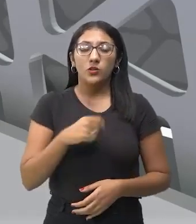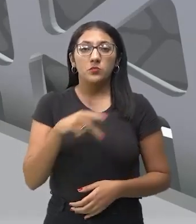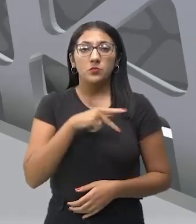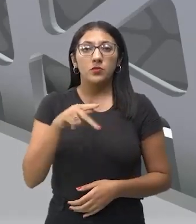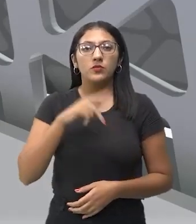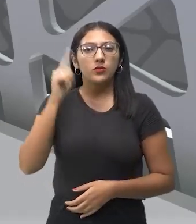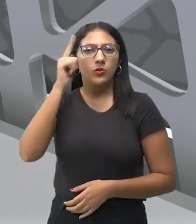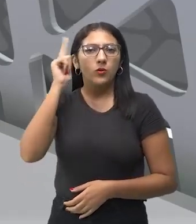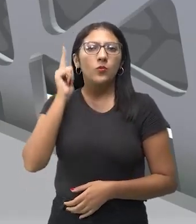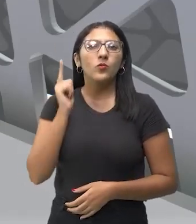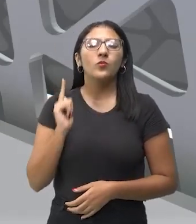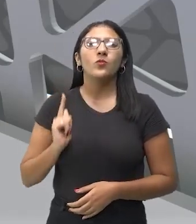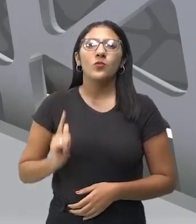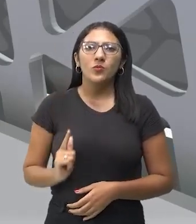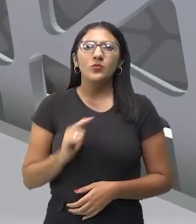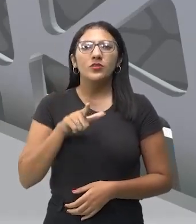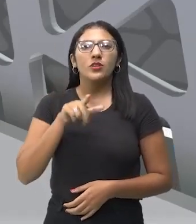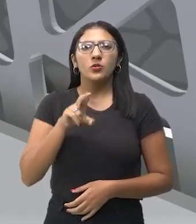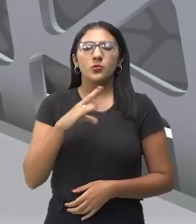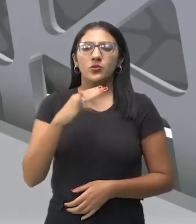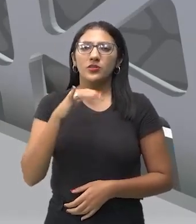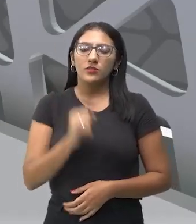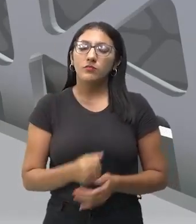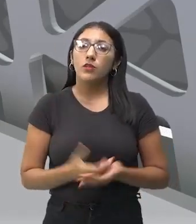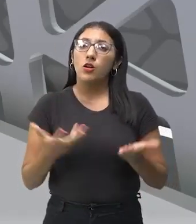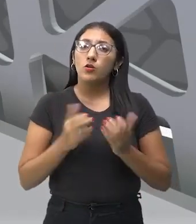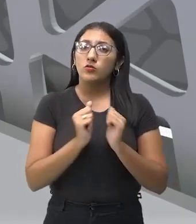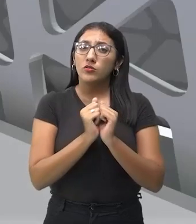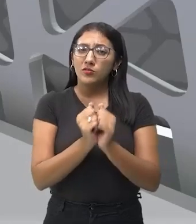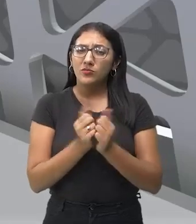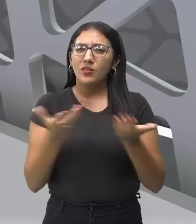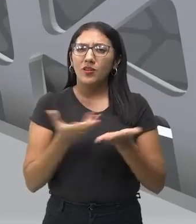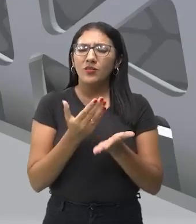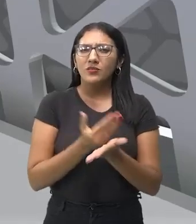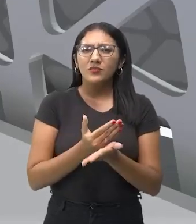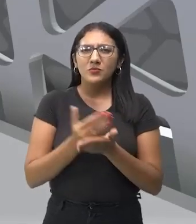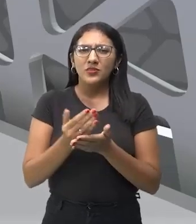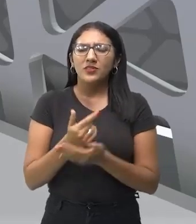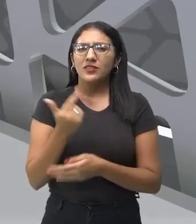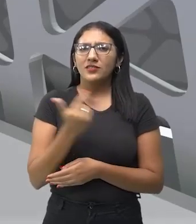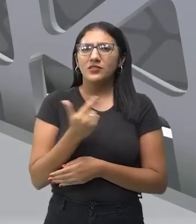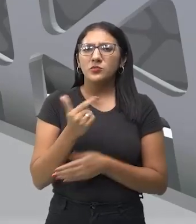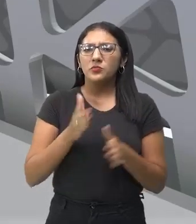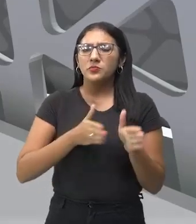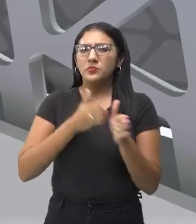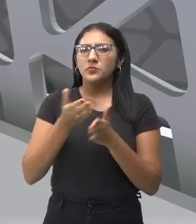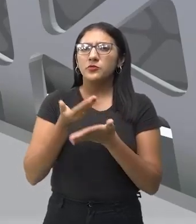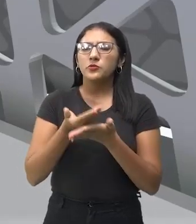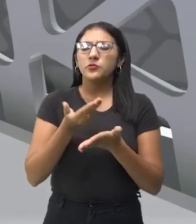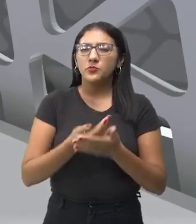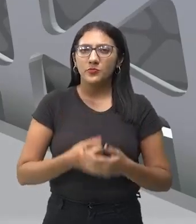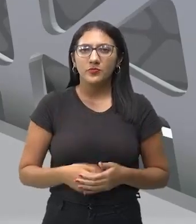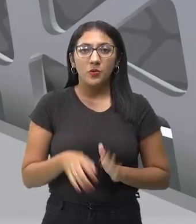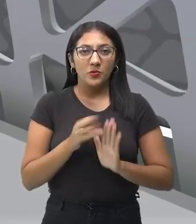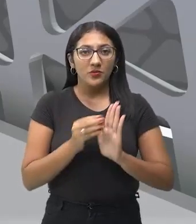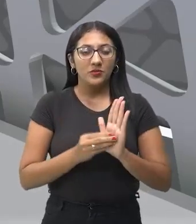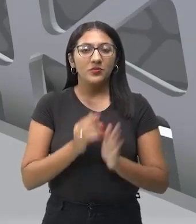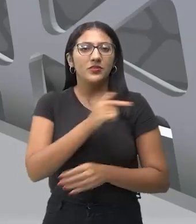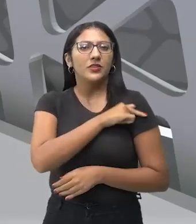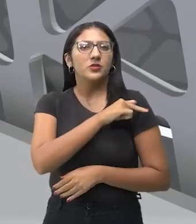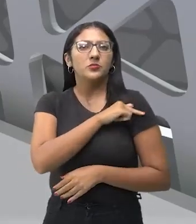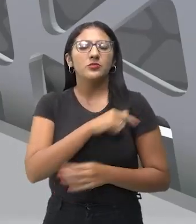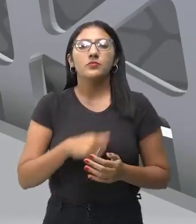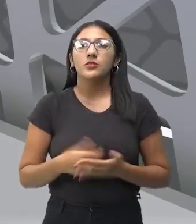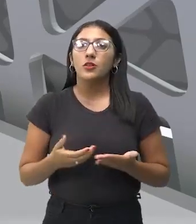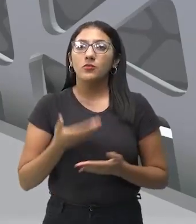sou a professora Lúcia Santos e hoje vou estar com vocês iniciando a nossa segunda unidade, o conteúdo do sétimo